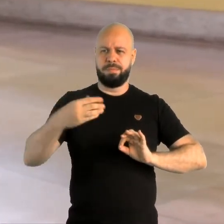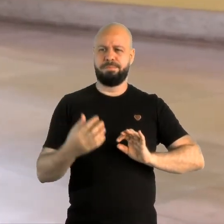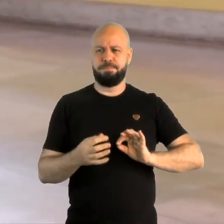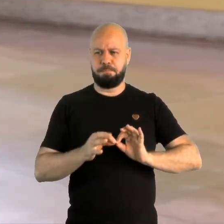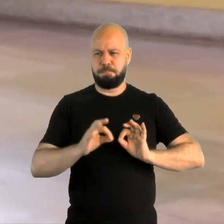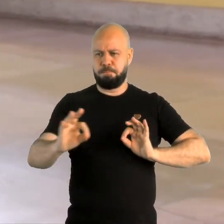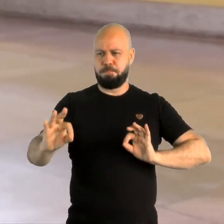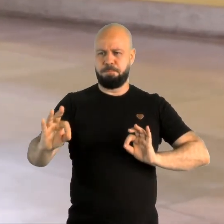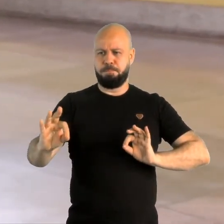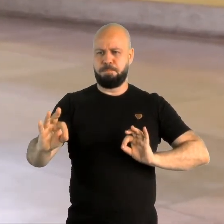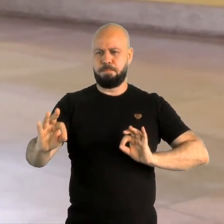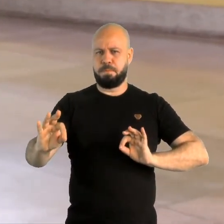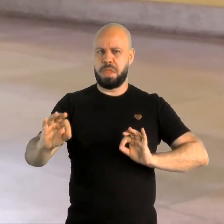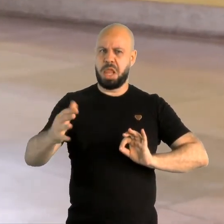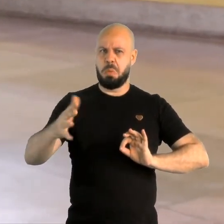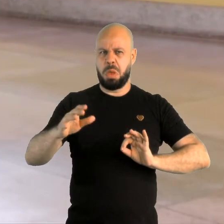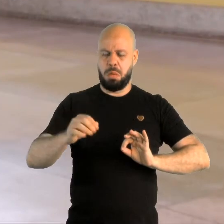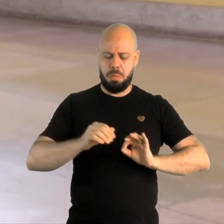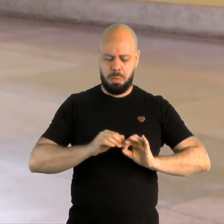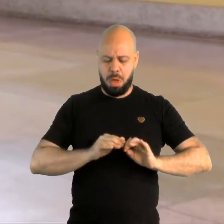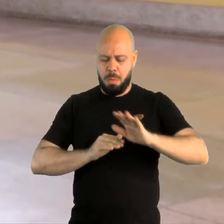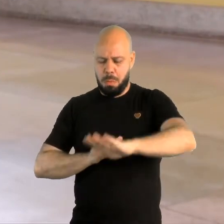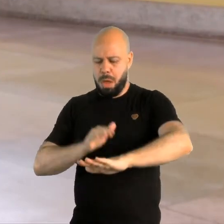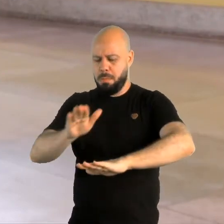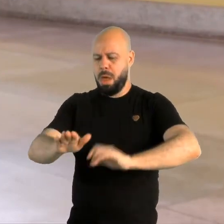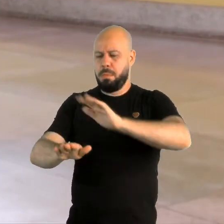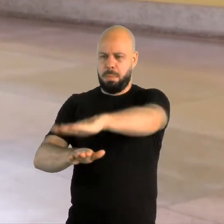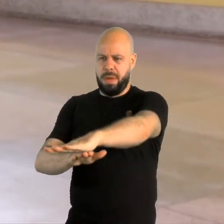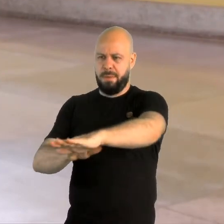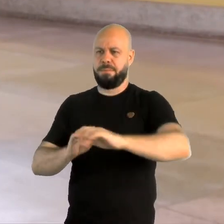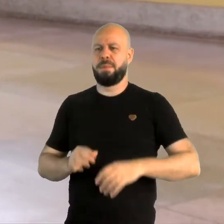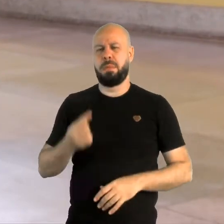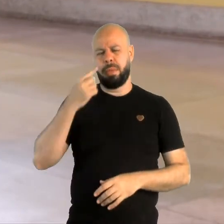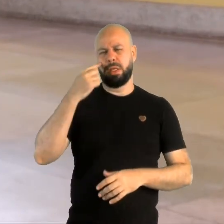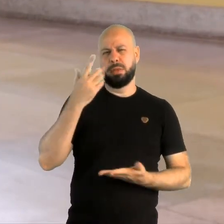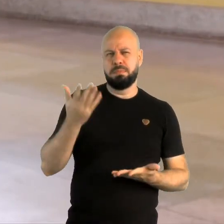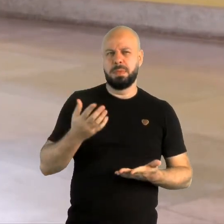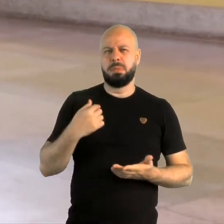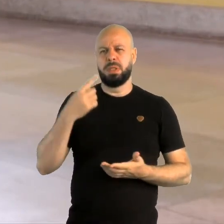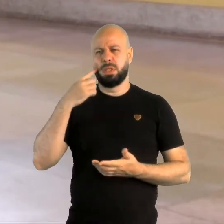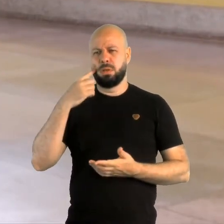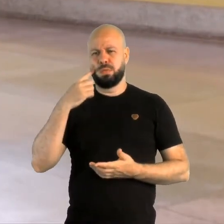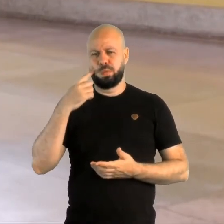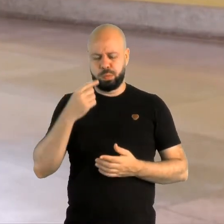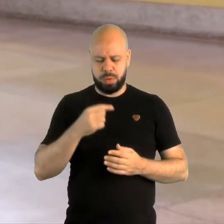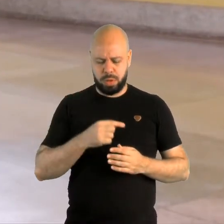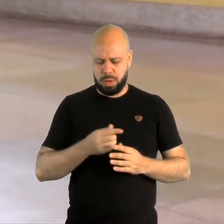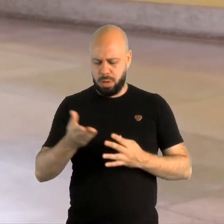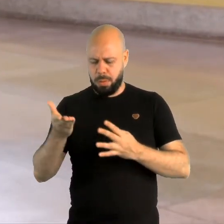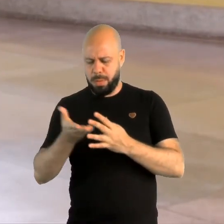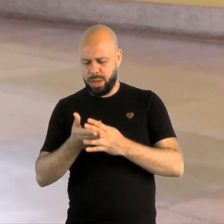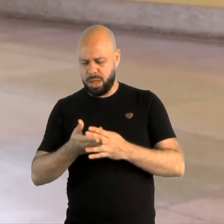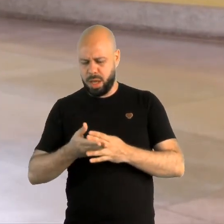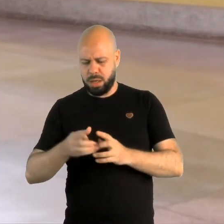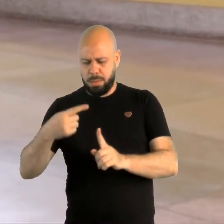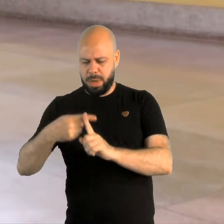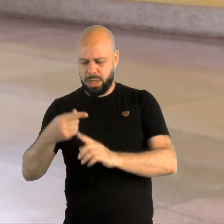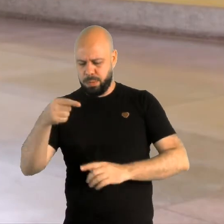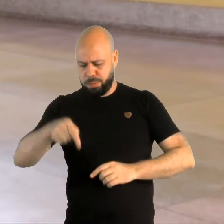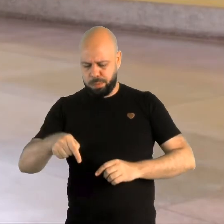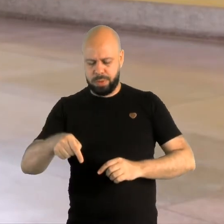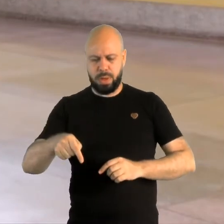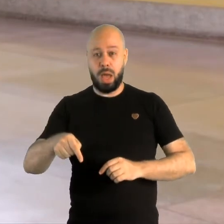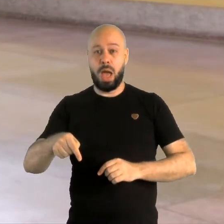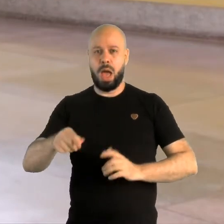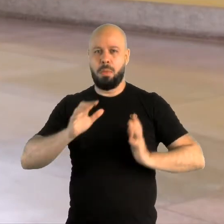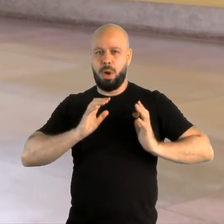Tá? Mais ou menos três passes. Você vai imaginar, pegar a metade, quicar a bola, essa bola